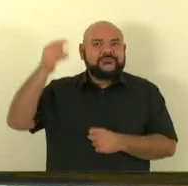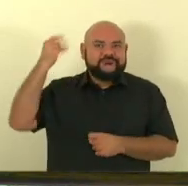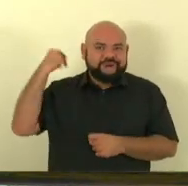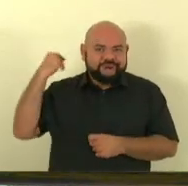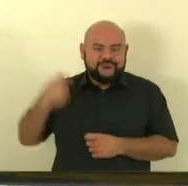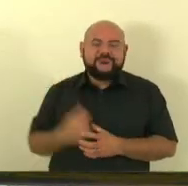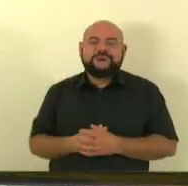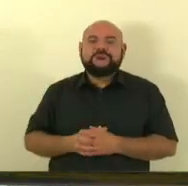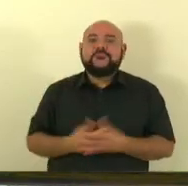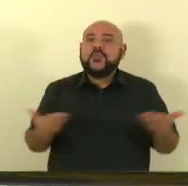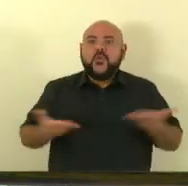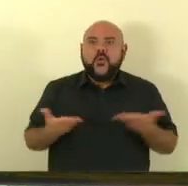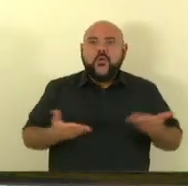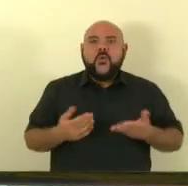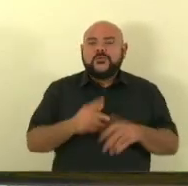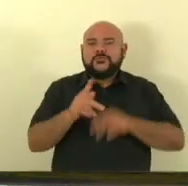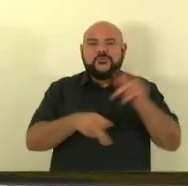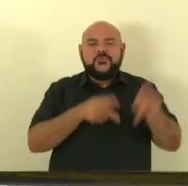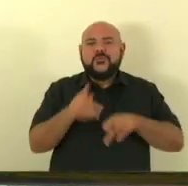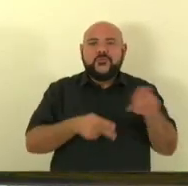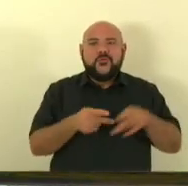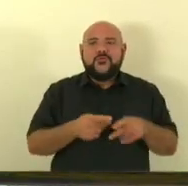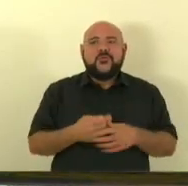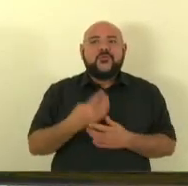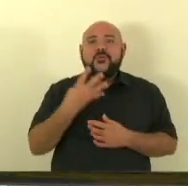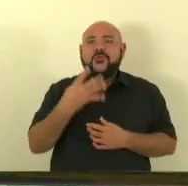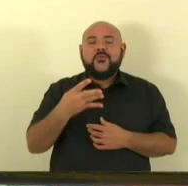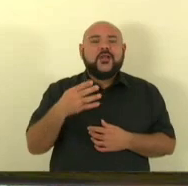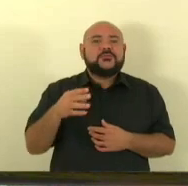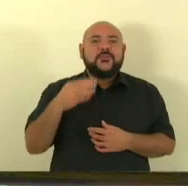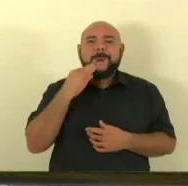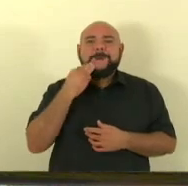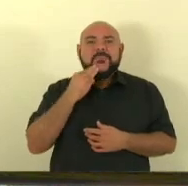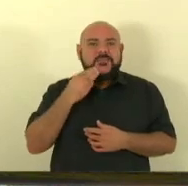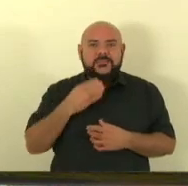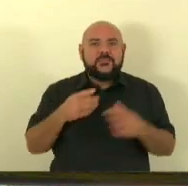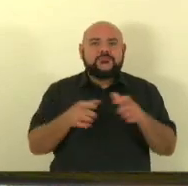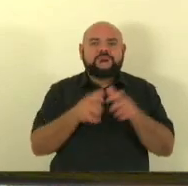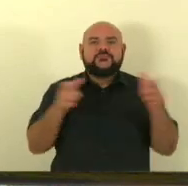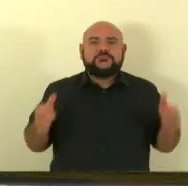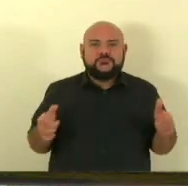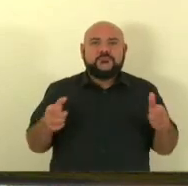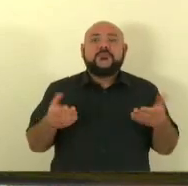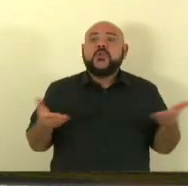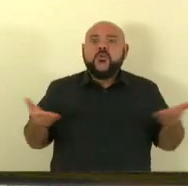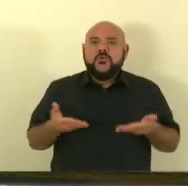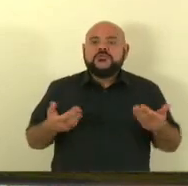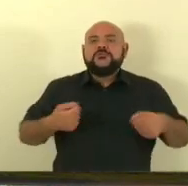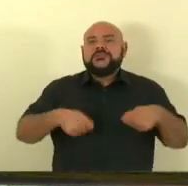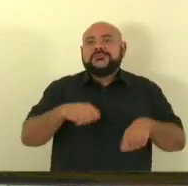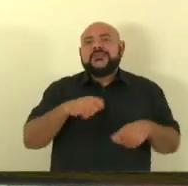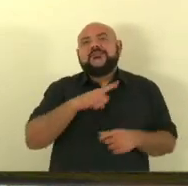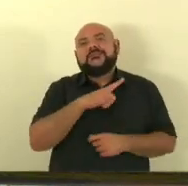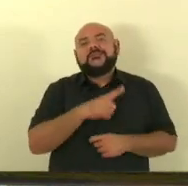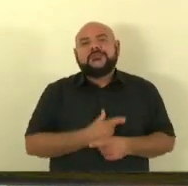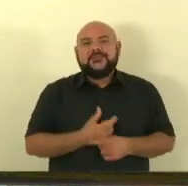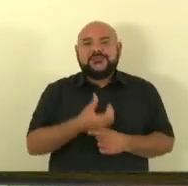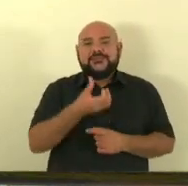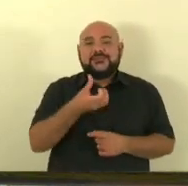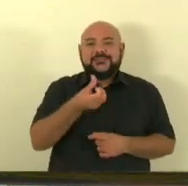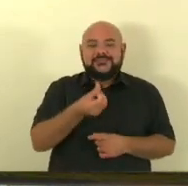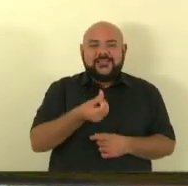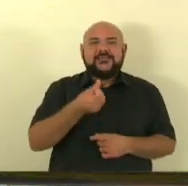habitantes hoje a população passou de 4.000.000 nós deveríamos ter um pouquinho mais de 6.000 policiais nós temos hoje